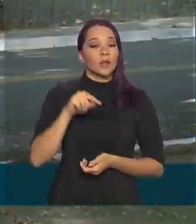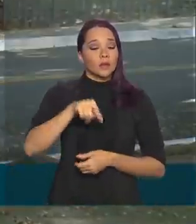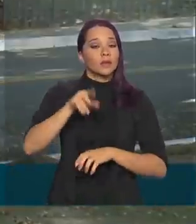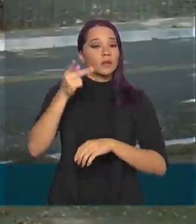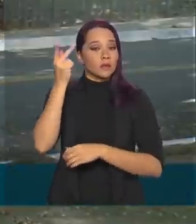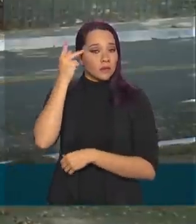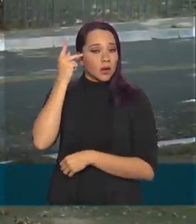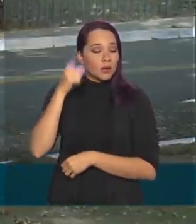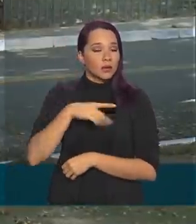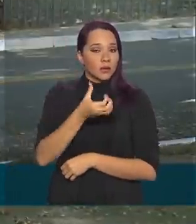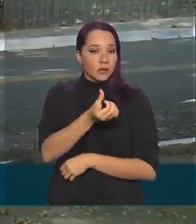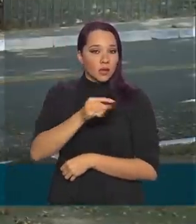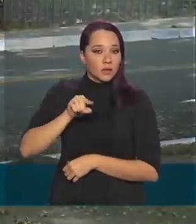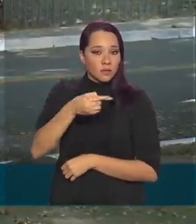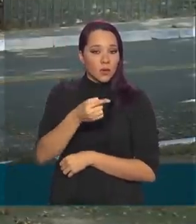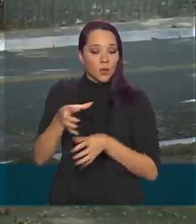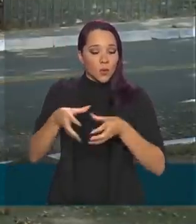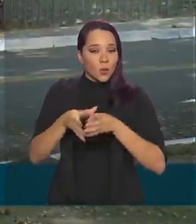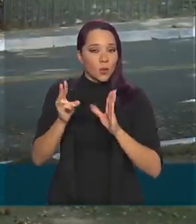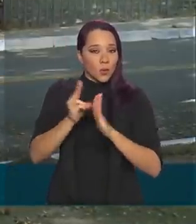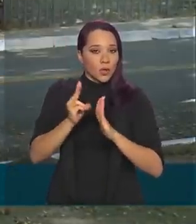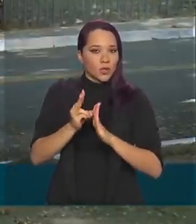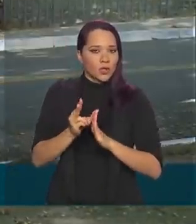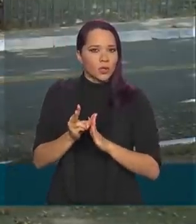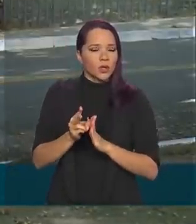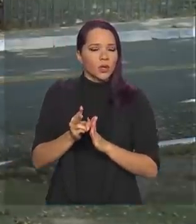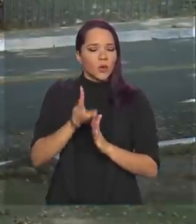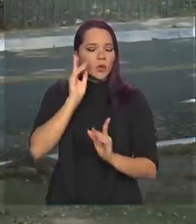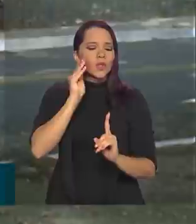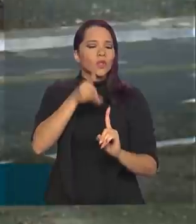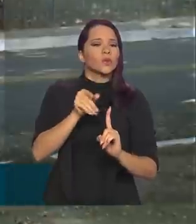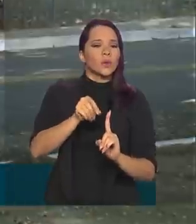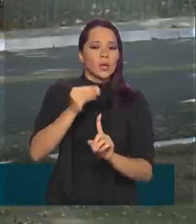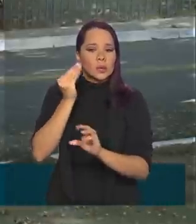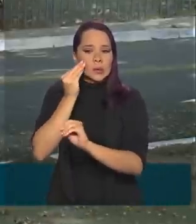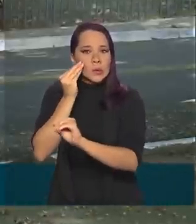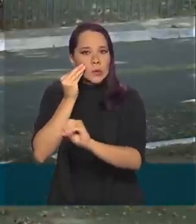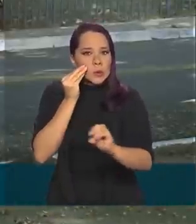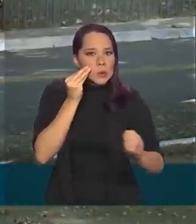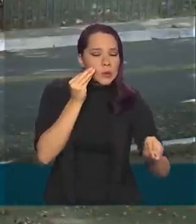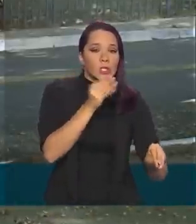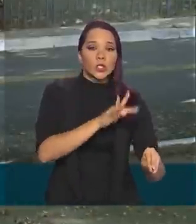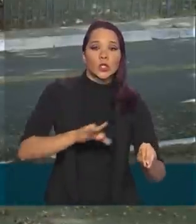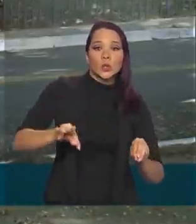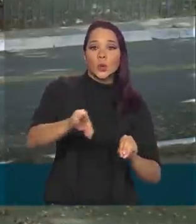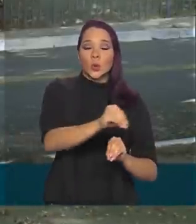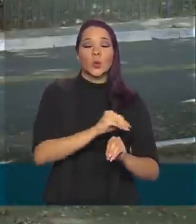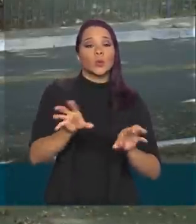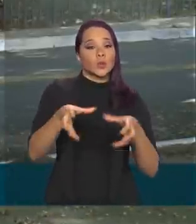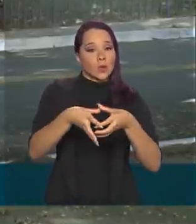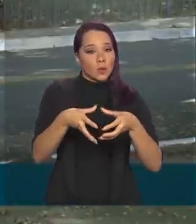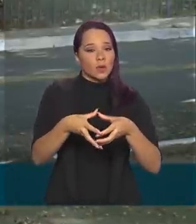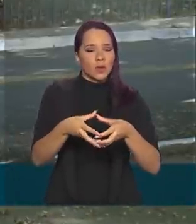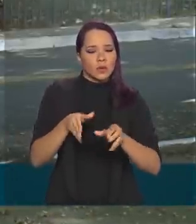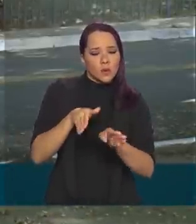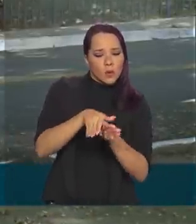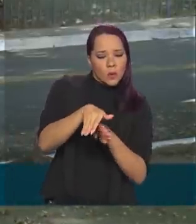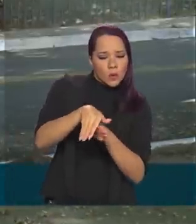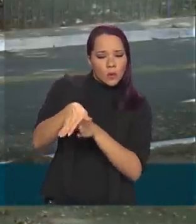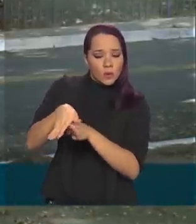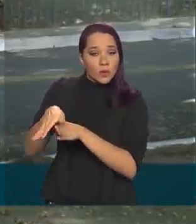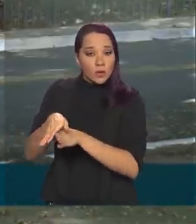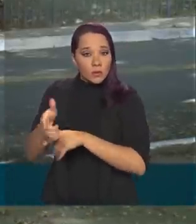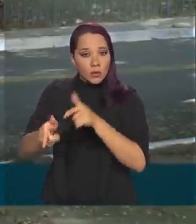6 mil indígenas. O objetivo é testar os moradores de todas as aldeias e orientar essa população